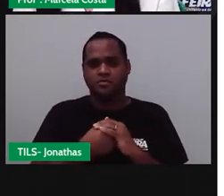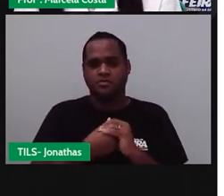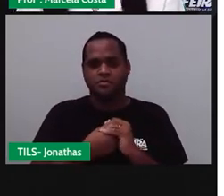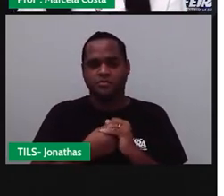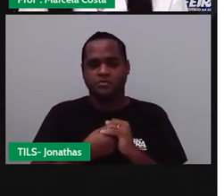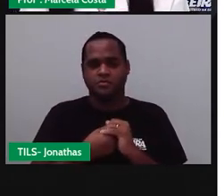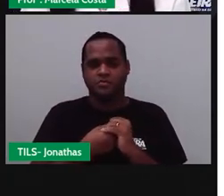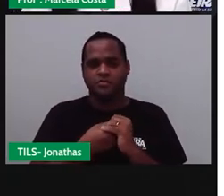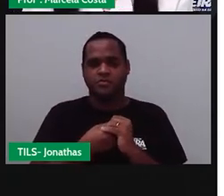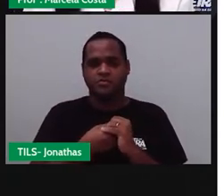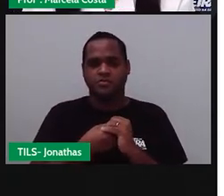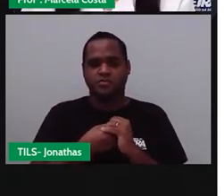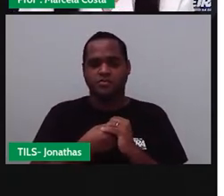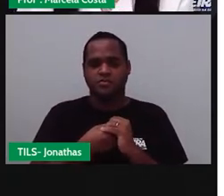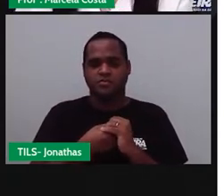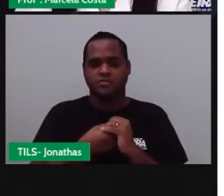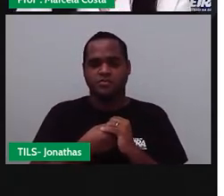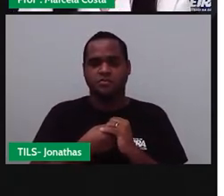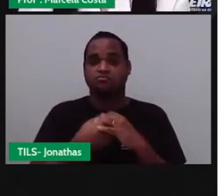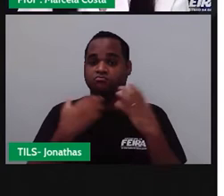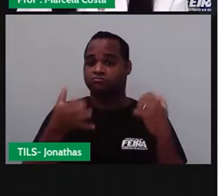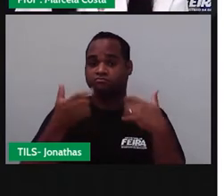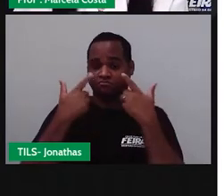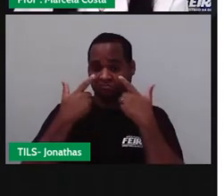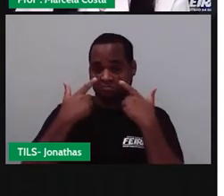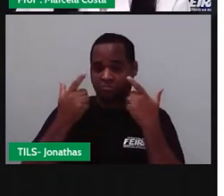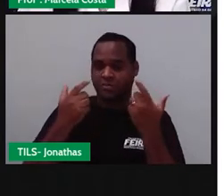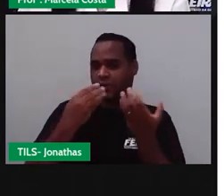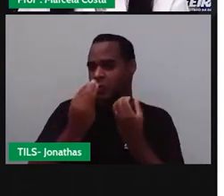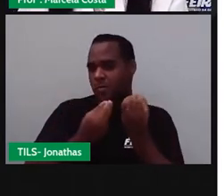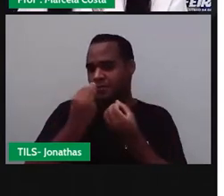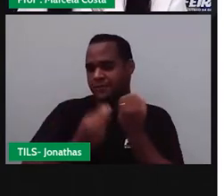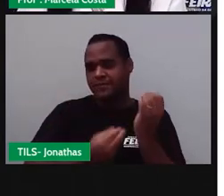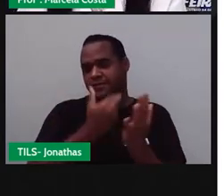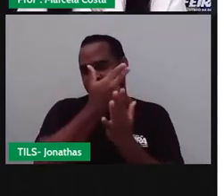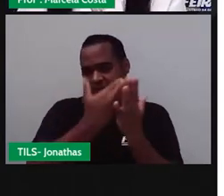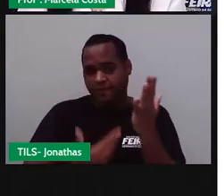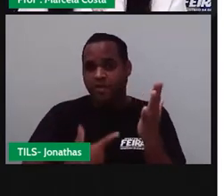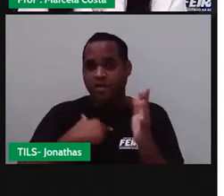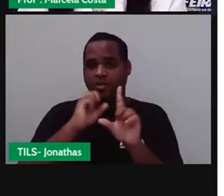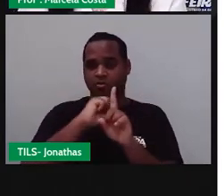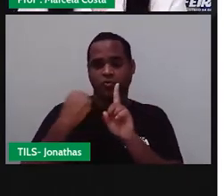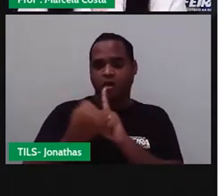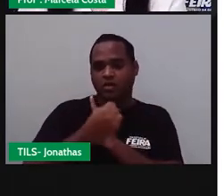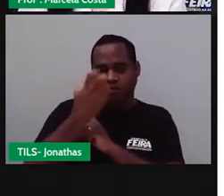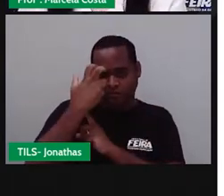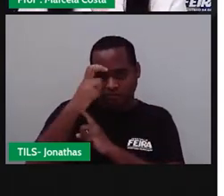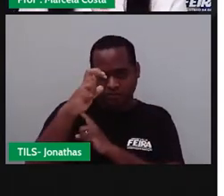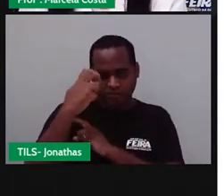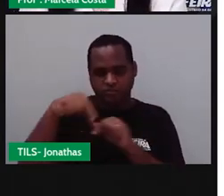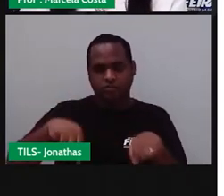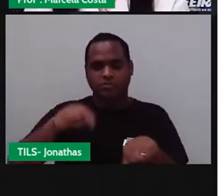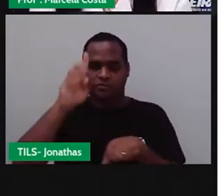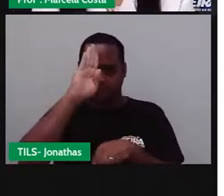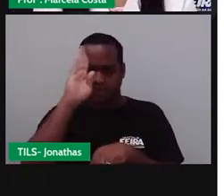Vamos ver agora, crianças, um pouco, falando um pouco sobre diversidade sociocultural no Brasil.